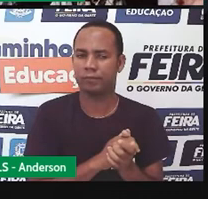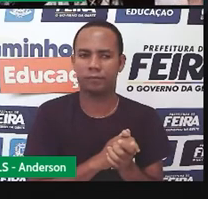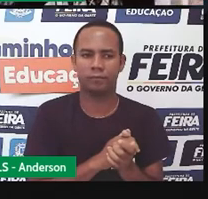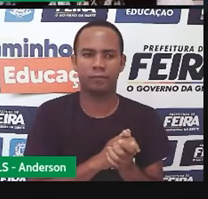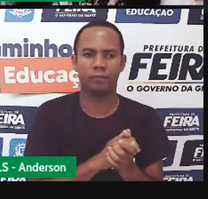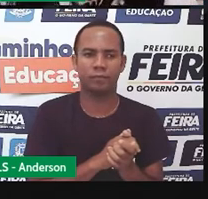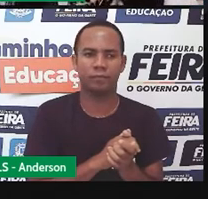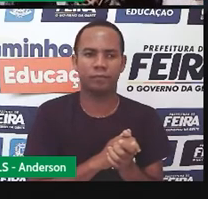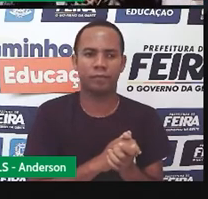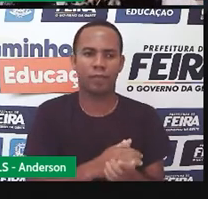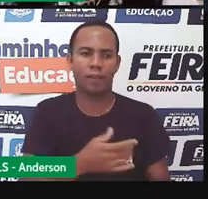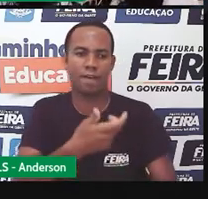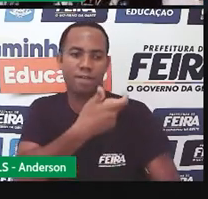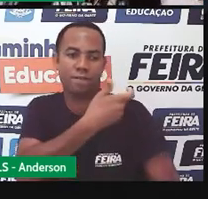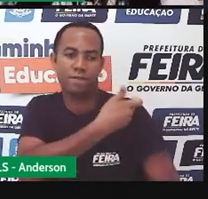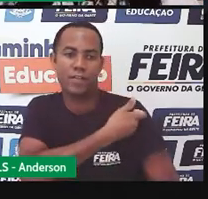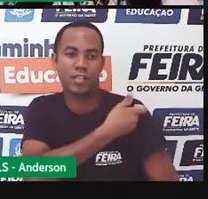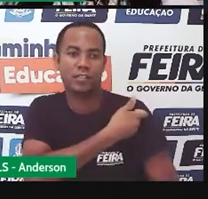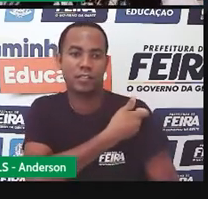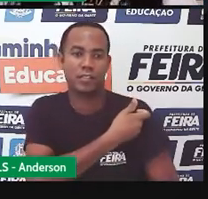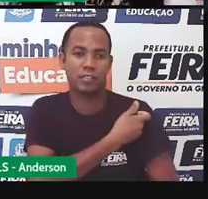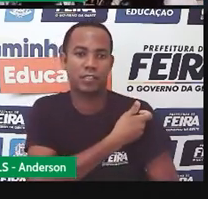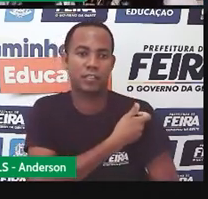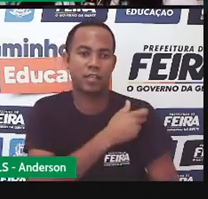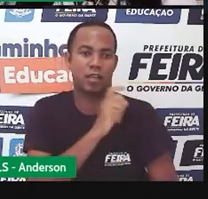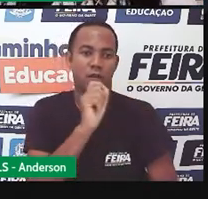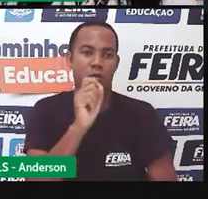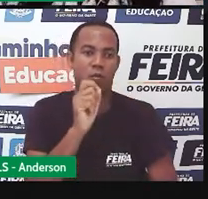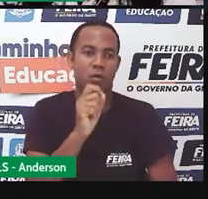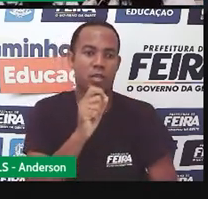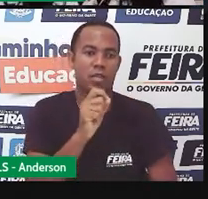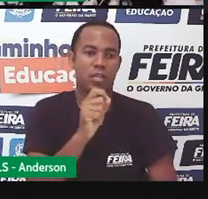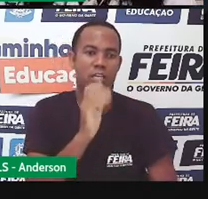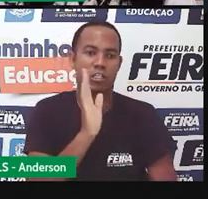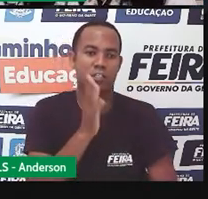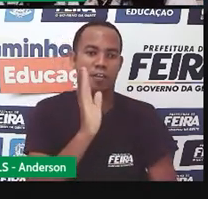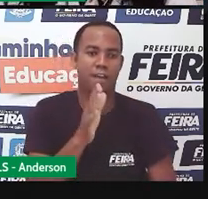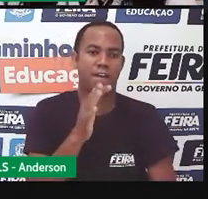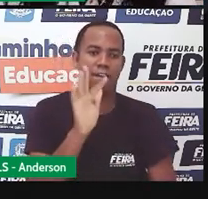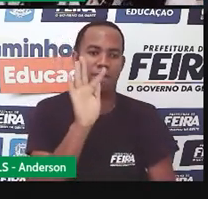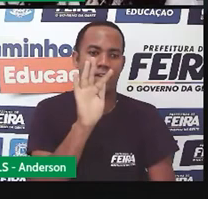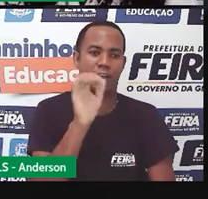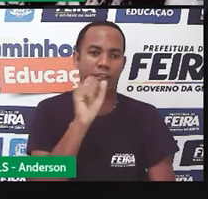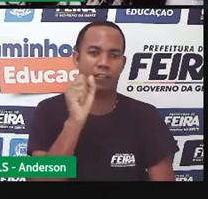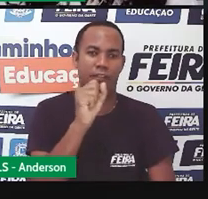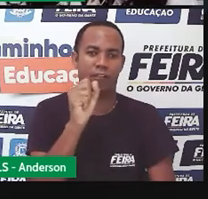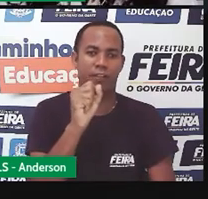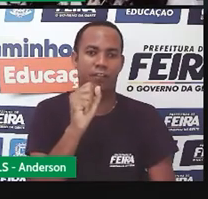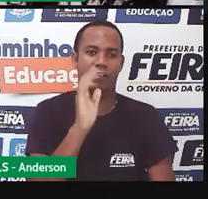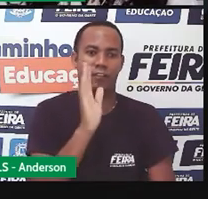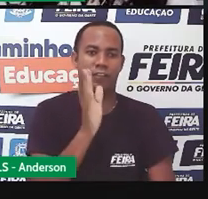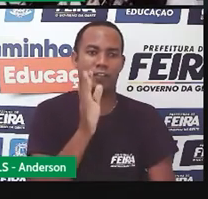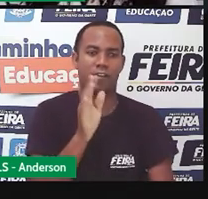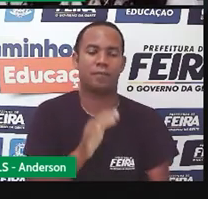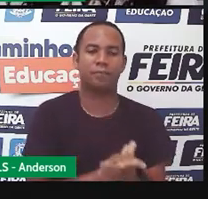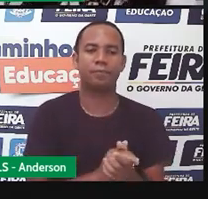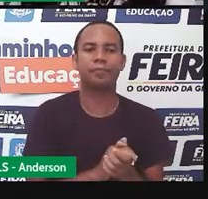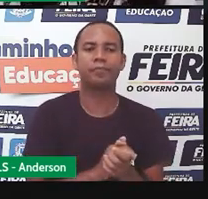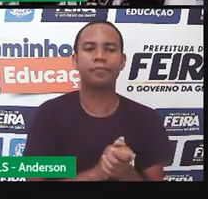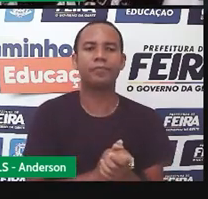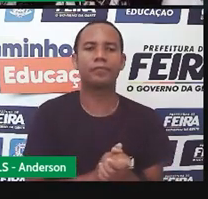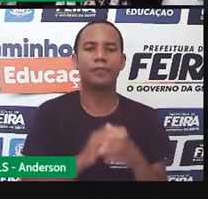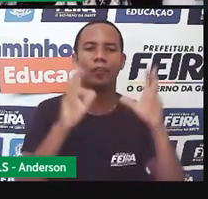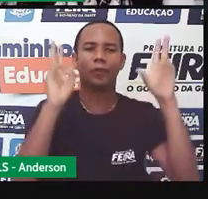Vacina contra o covid-19 chega em feira de Santana. Essa reportagem não fui eu que fiz.